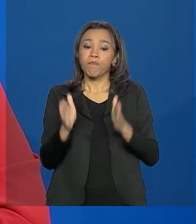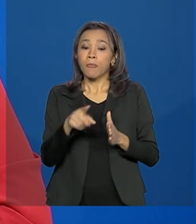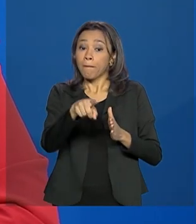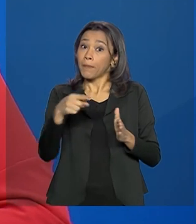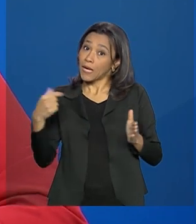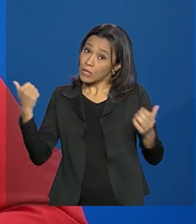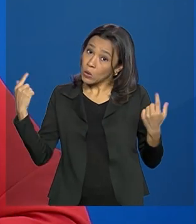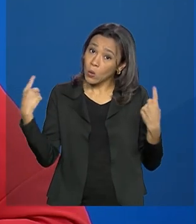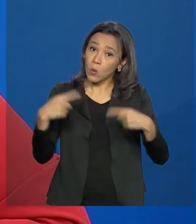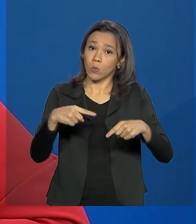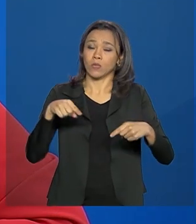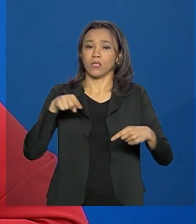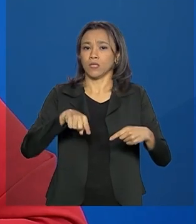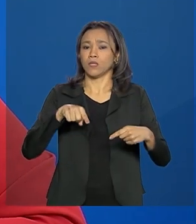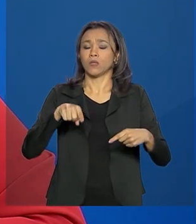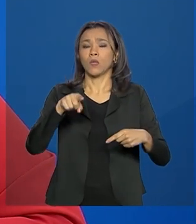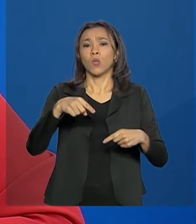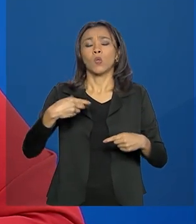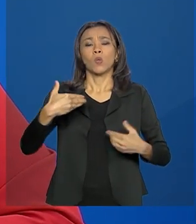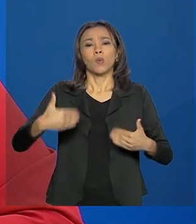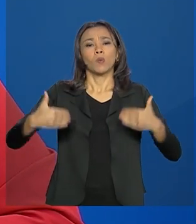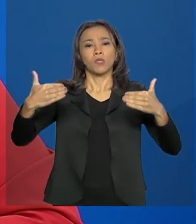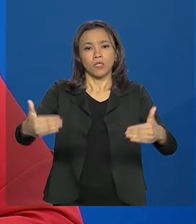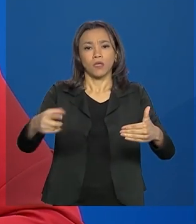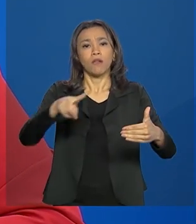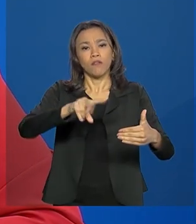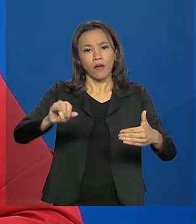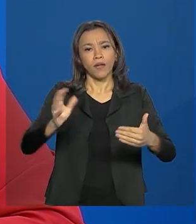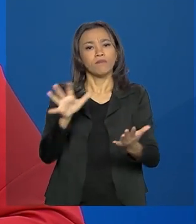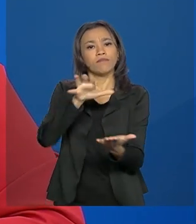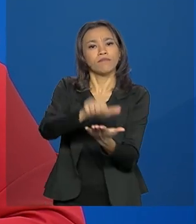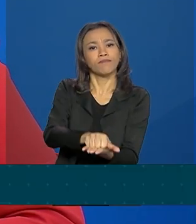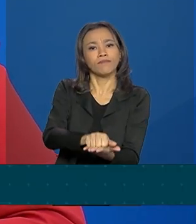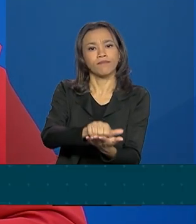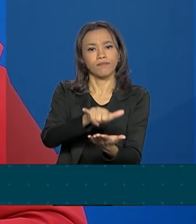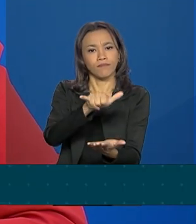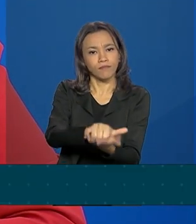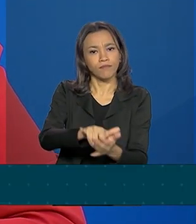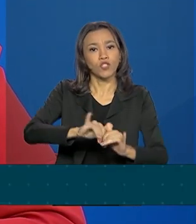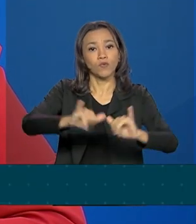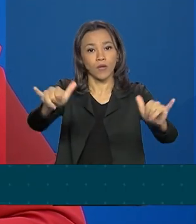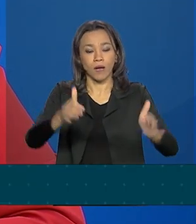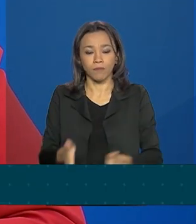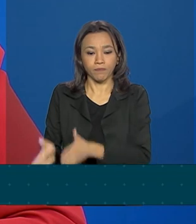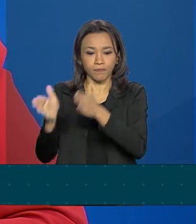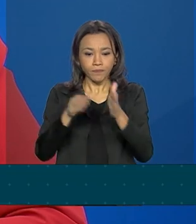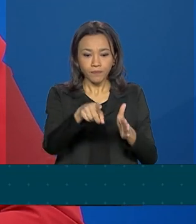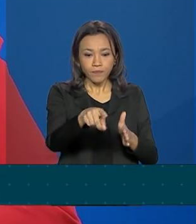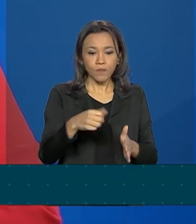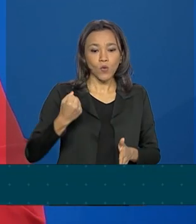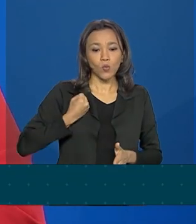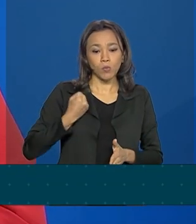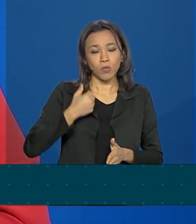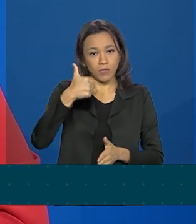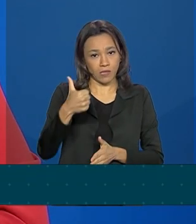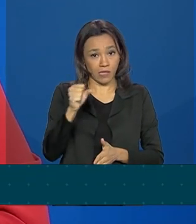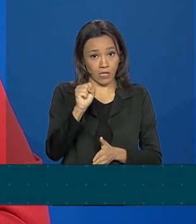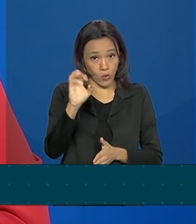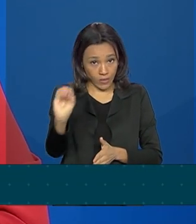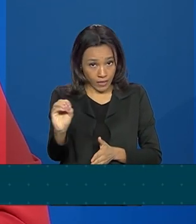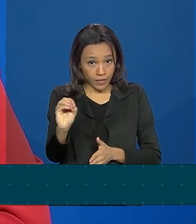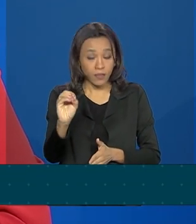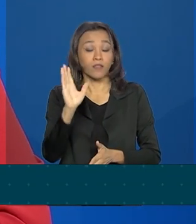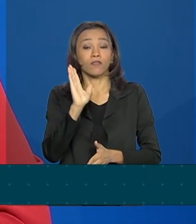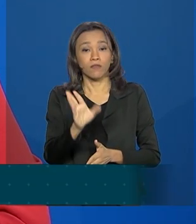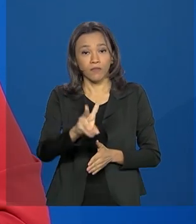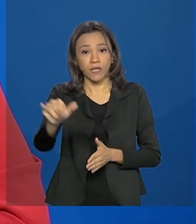de agressão, o Ministério vai lançar um aplicativo. O nosso Ligue 180 agora está em forma de aplicativo, que já está nas lojas